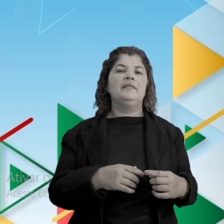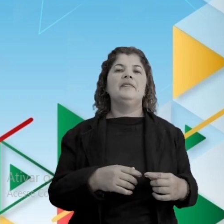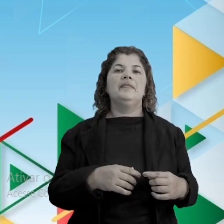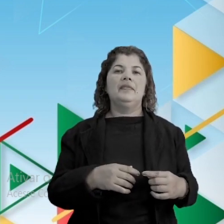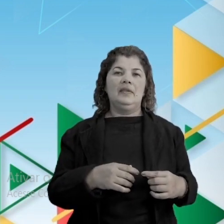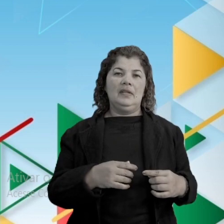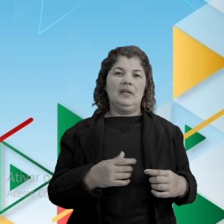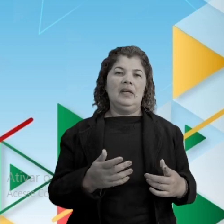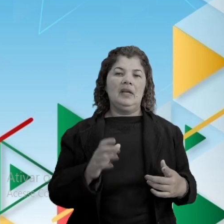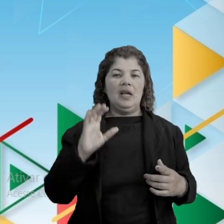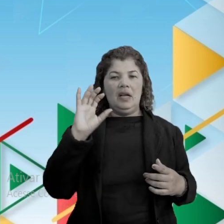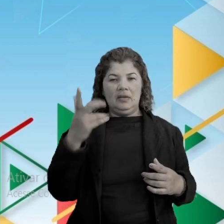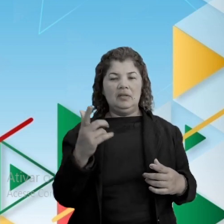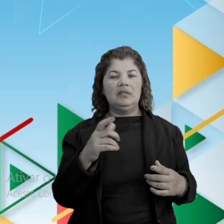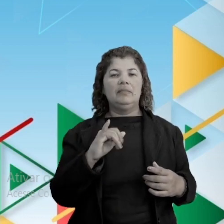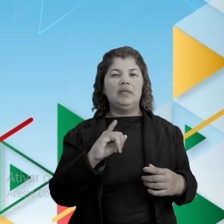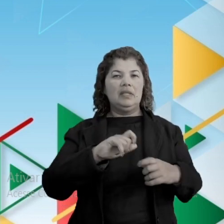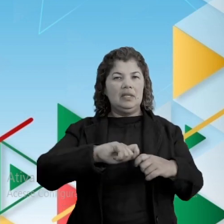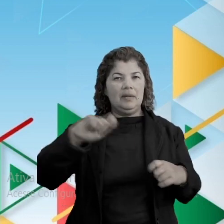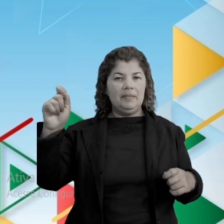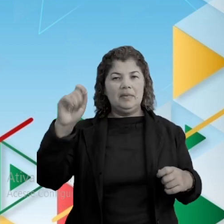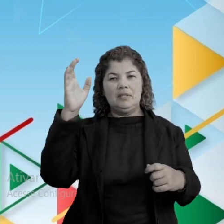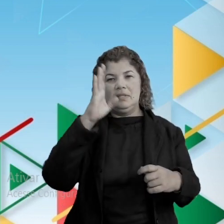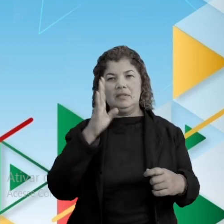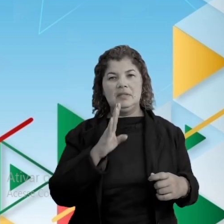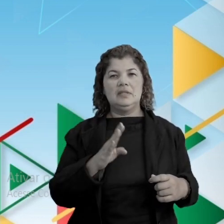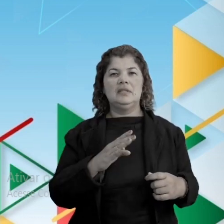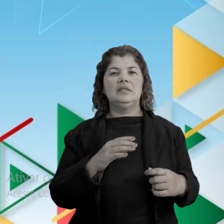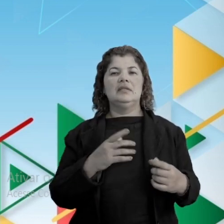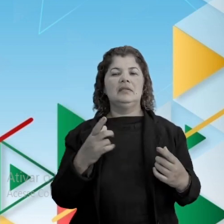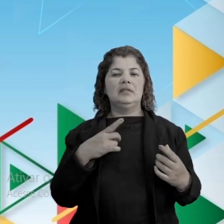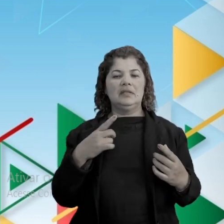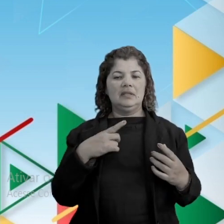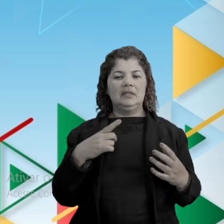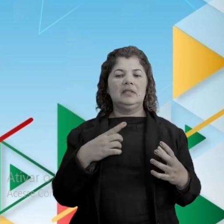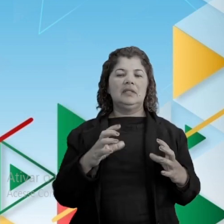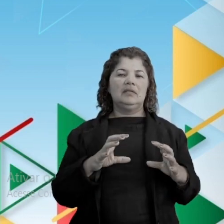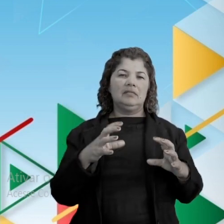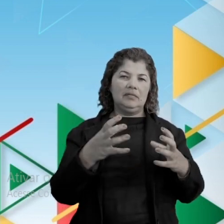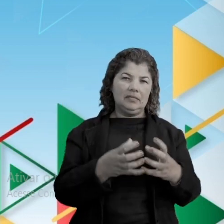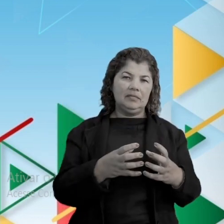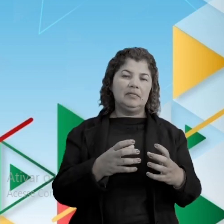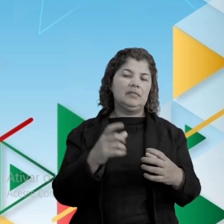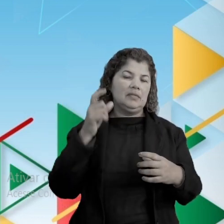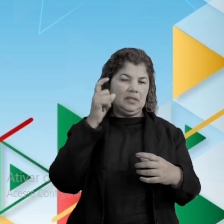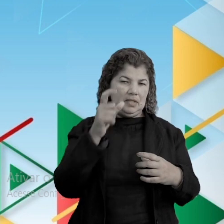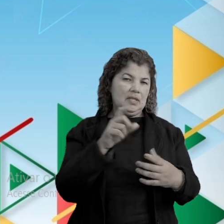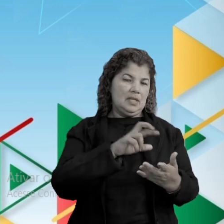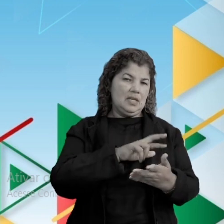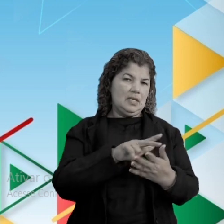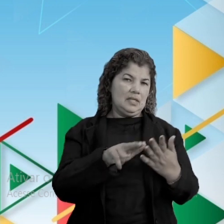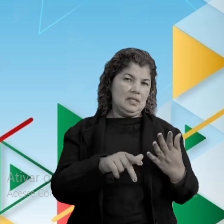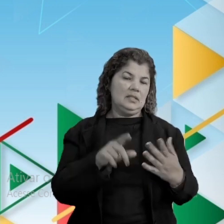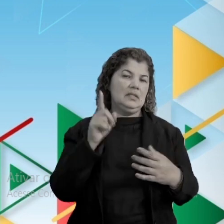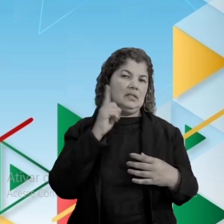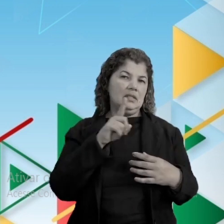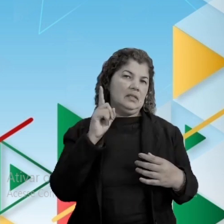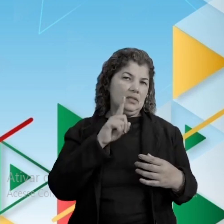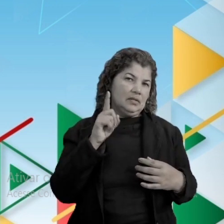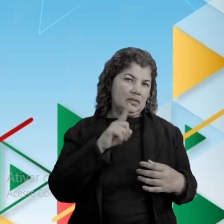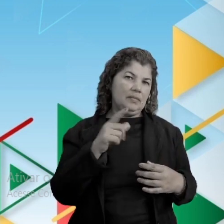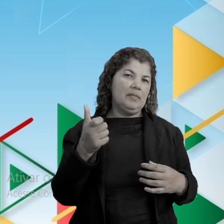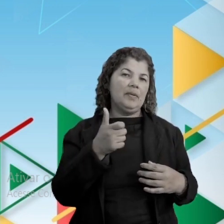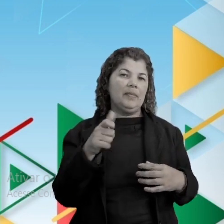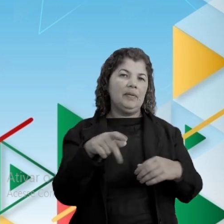Então, o reconhecimento da independência brasileira envolveu os mais diversos que eles. Os Estados Unidos foram o